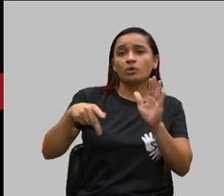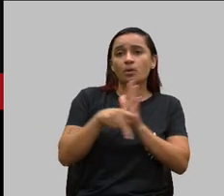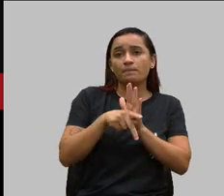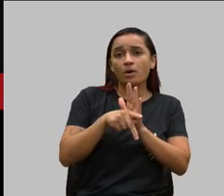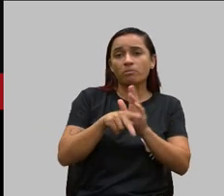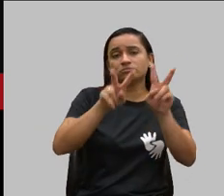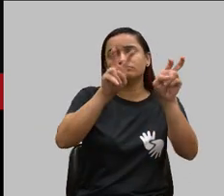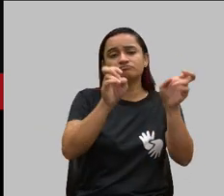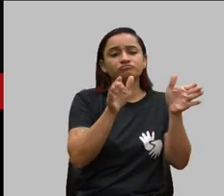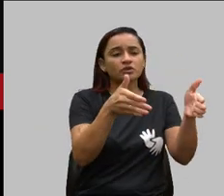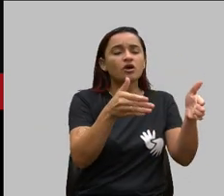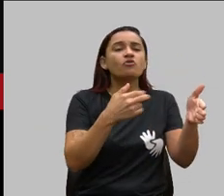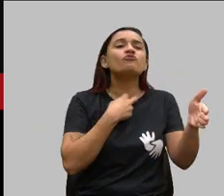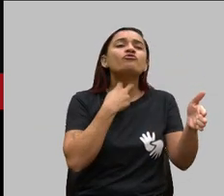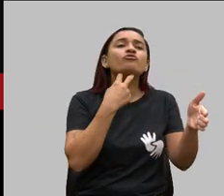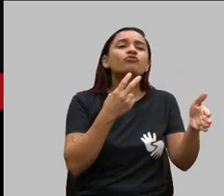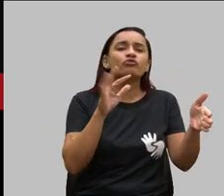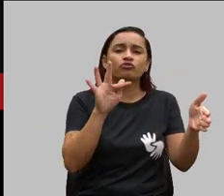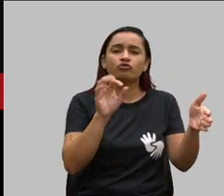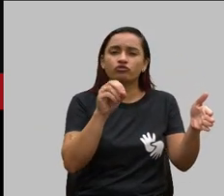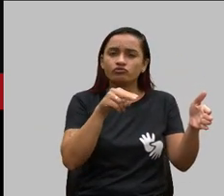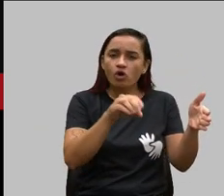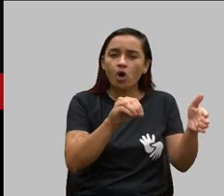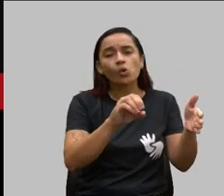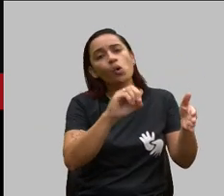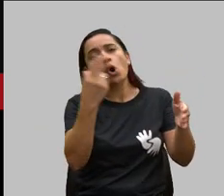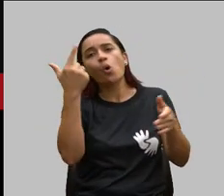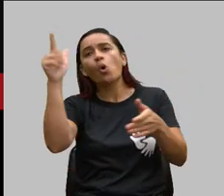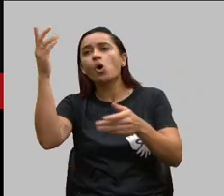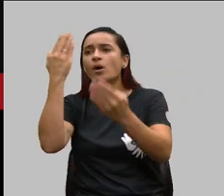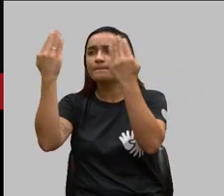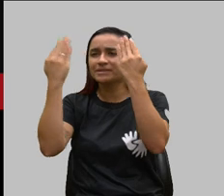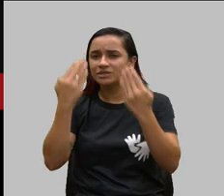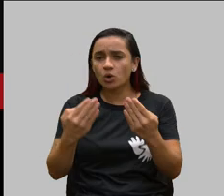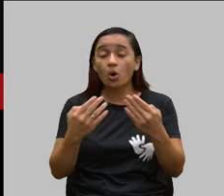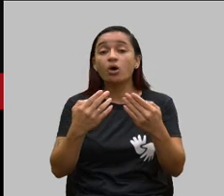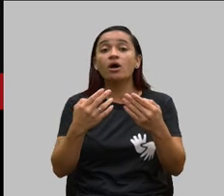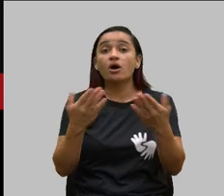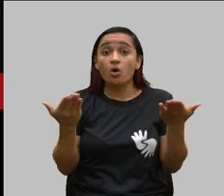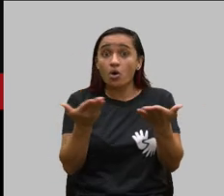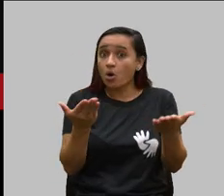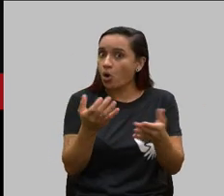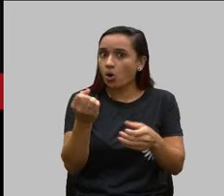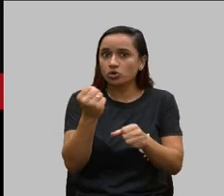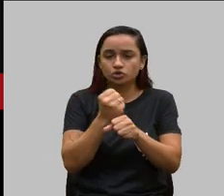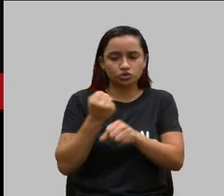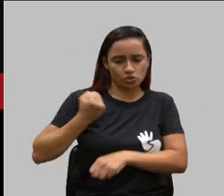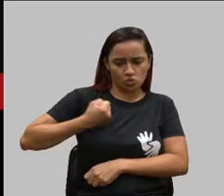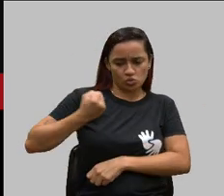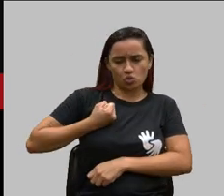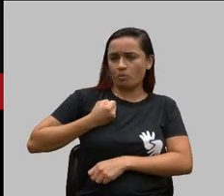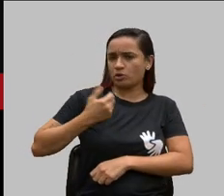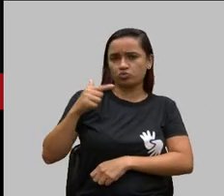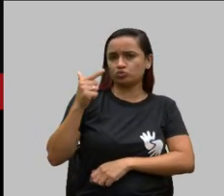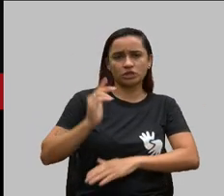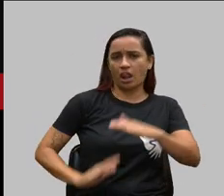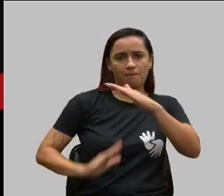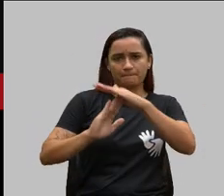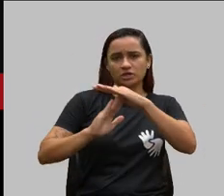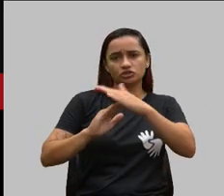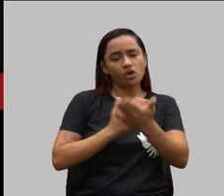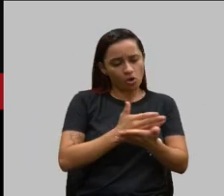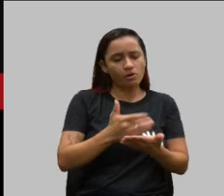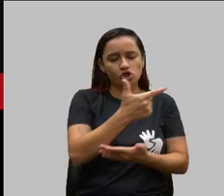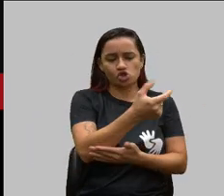fono seja para qualquer psicologia e hoje esses números são ilimitados desde 2022 inclusive